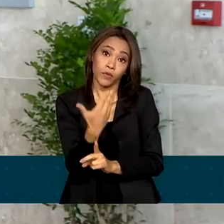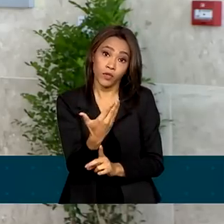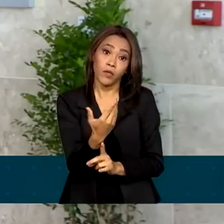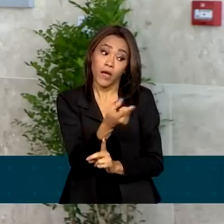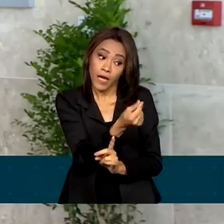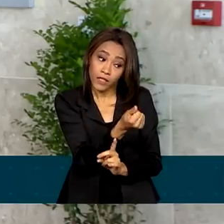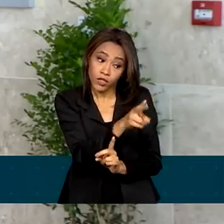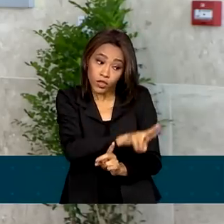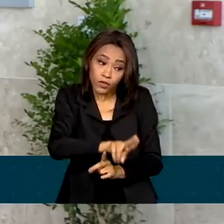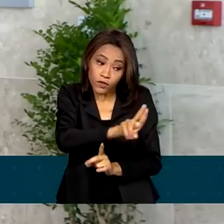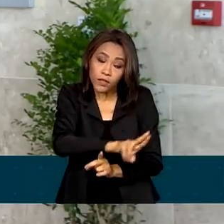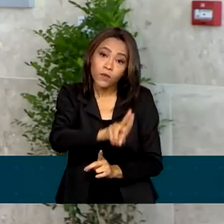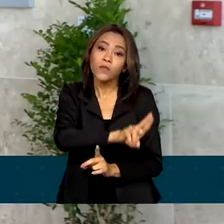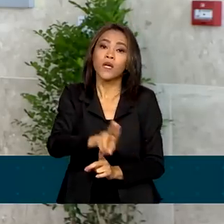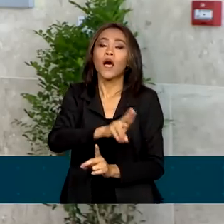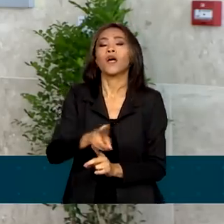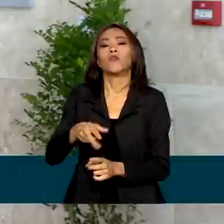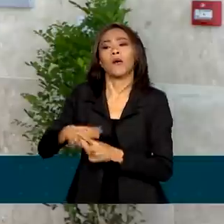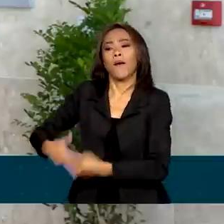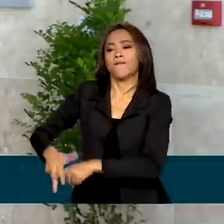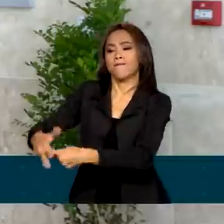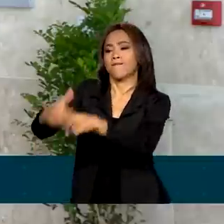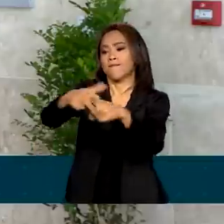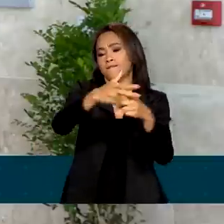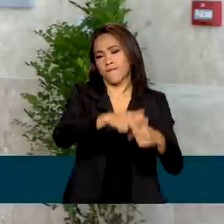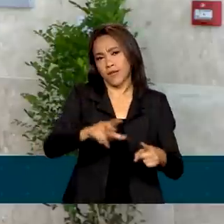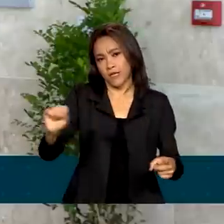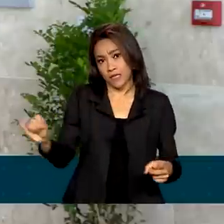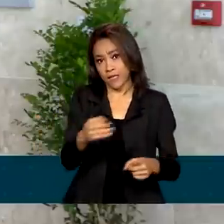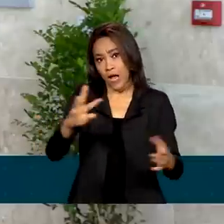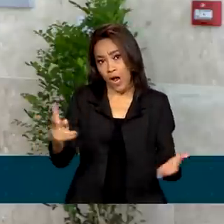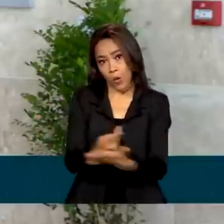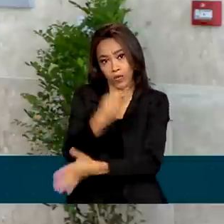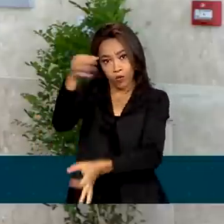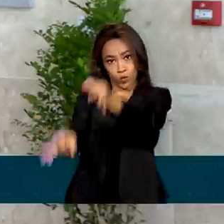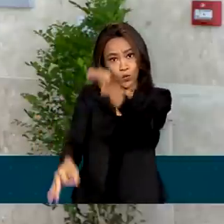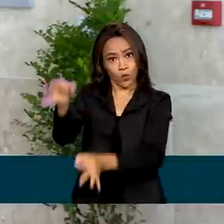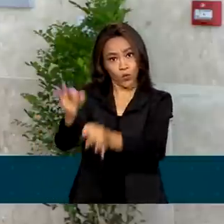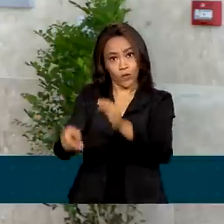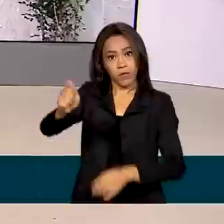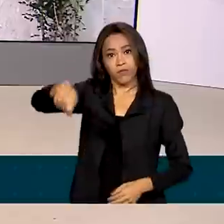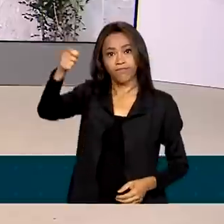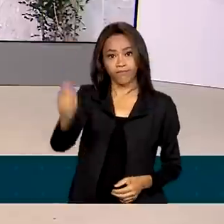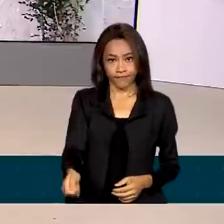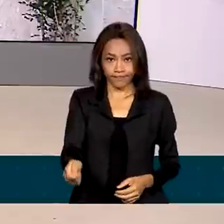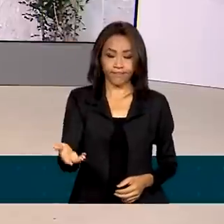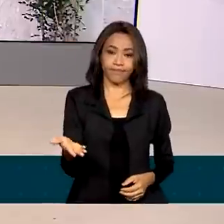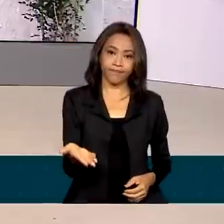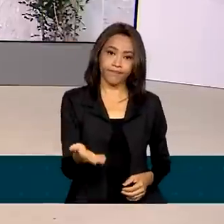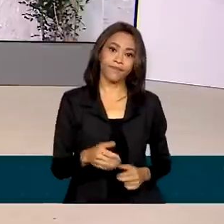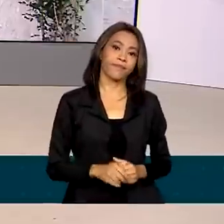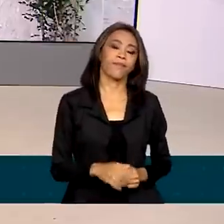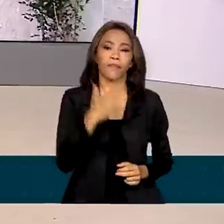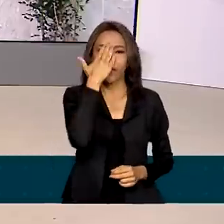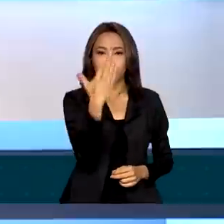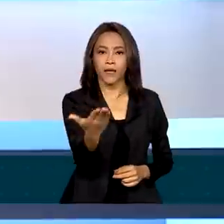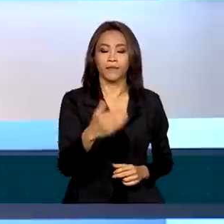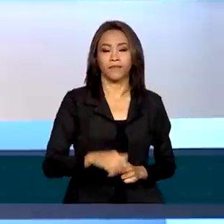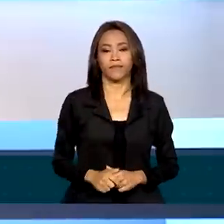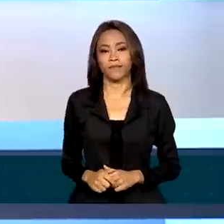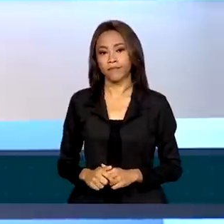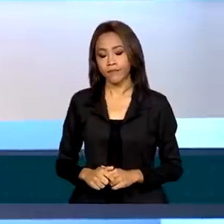utilizada para reparar os danos em caso de futura condenação. Eu volto com você, Mara. Obrigada, Glauco.